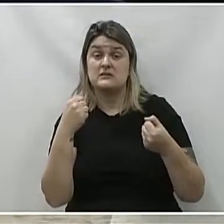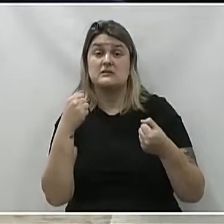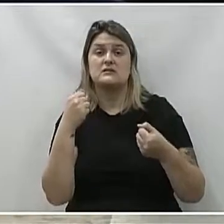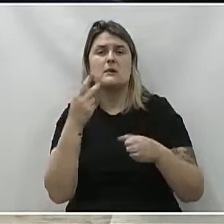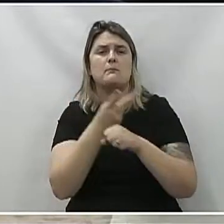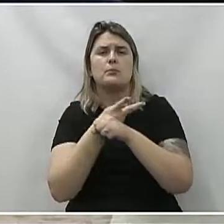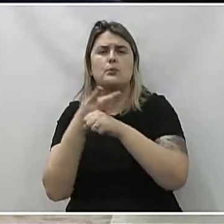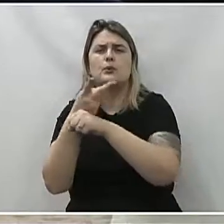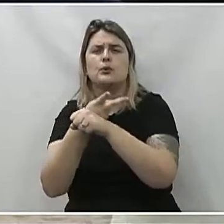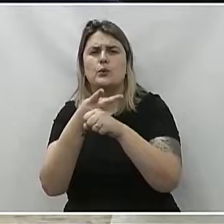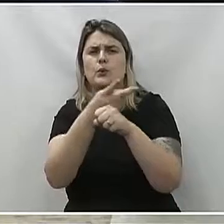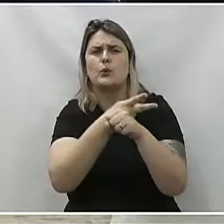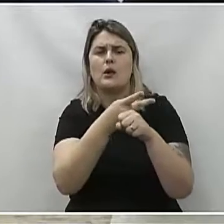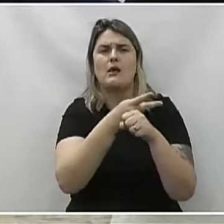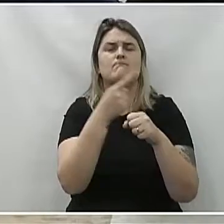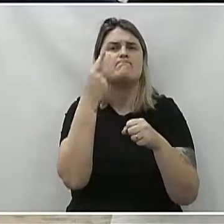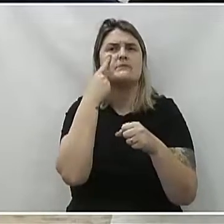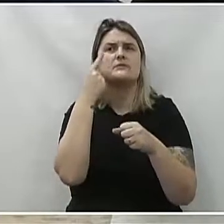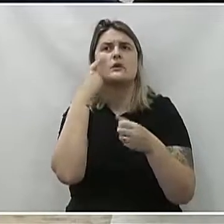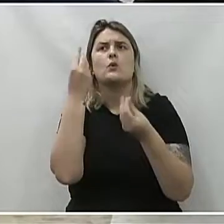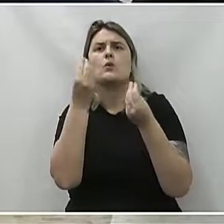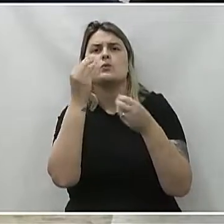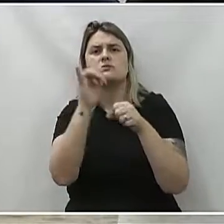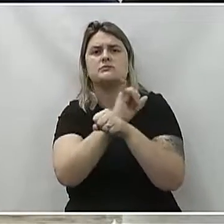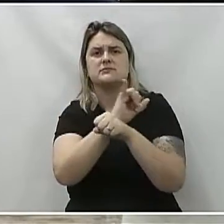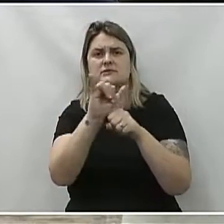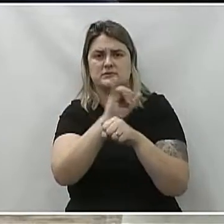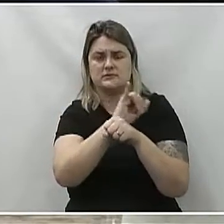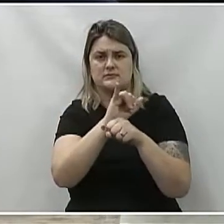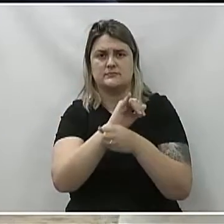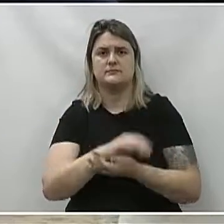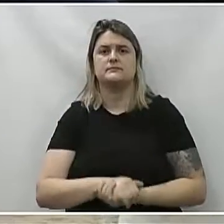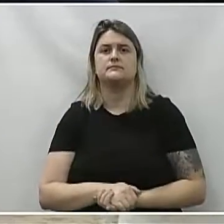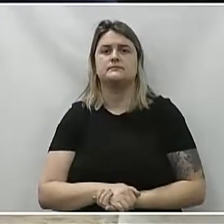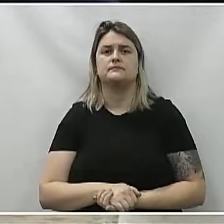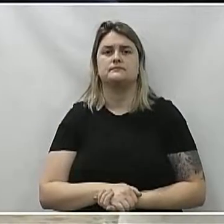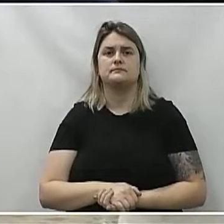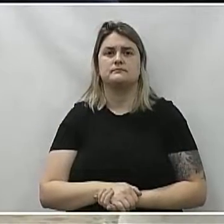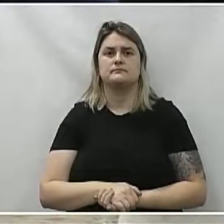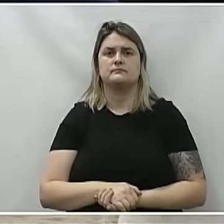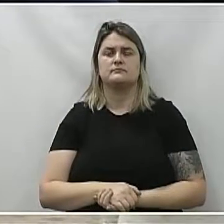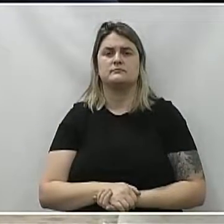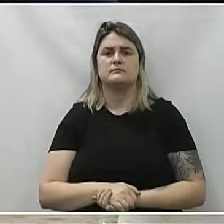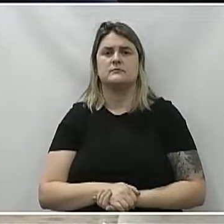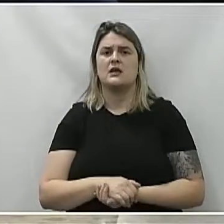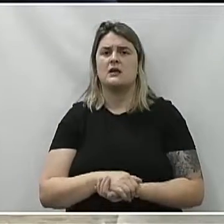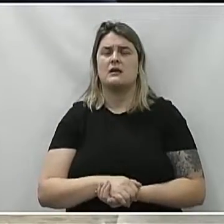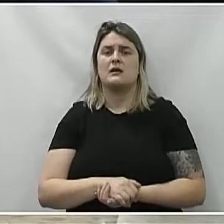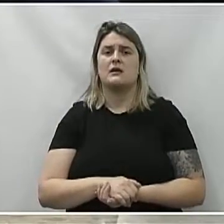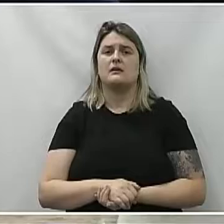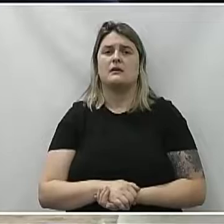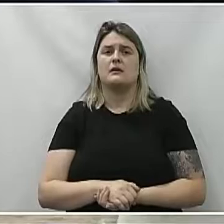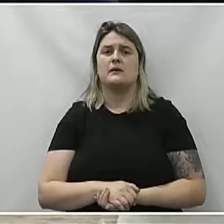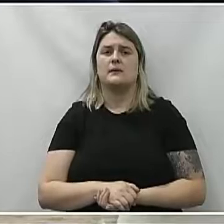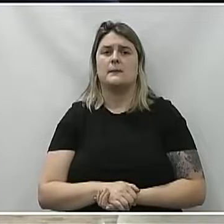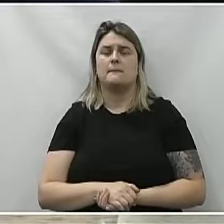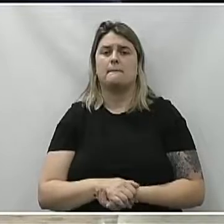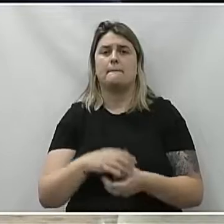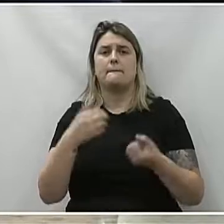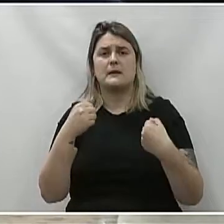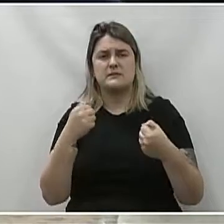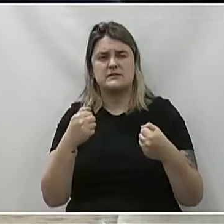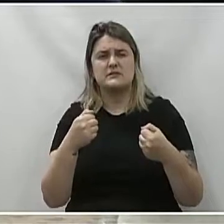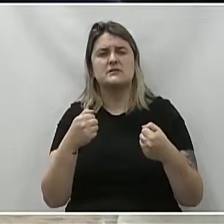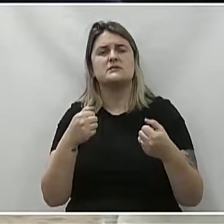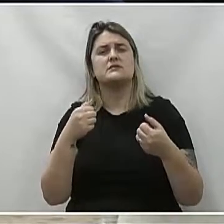à busca de alternativas e tentar levarmos esse assunto, como a senhora colocou, para que,